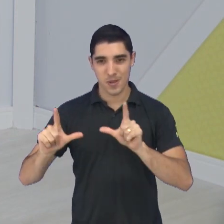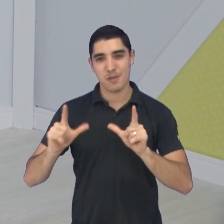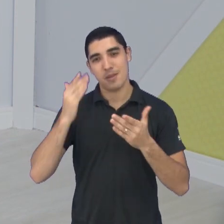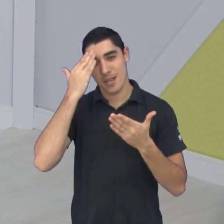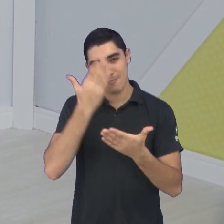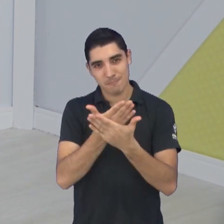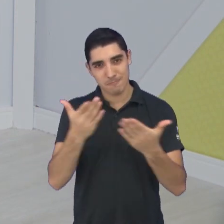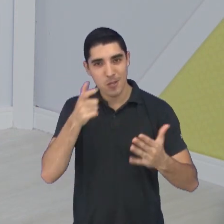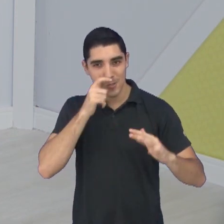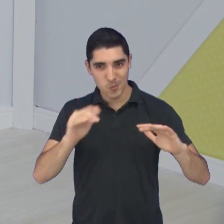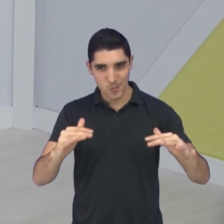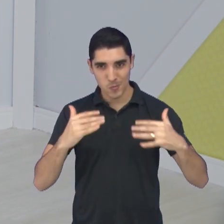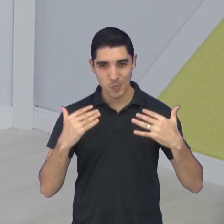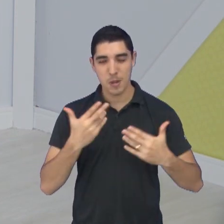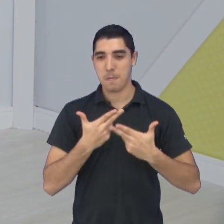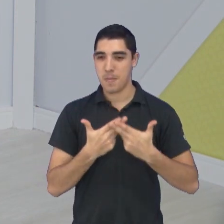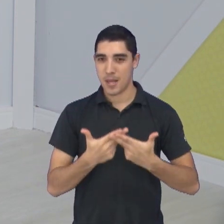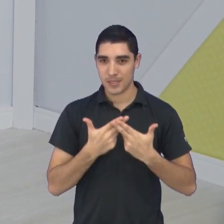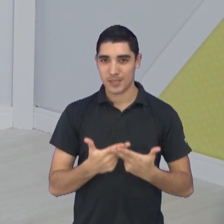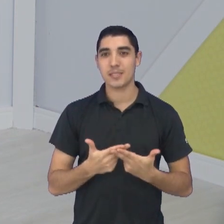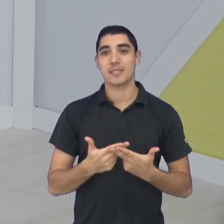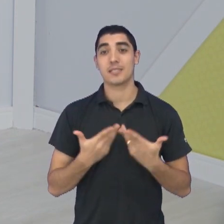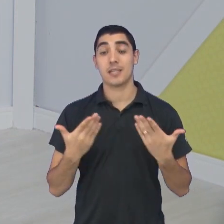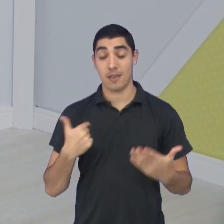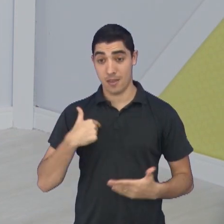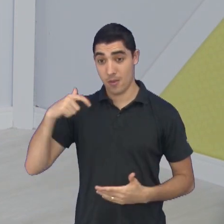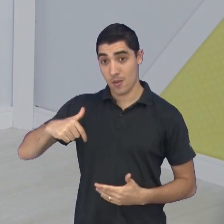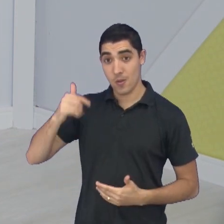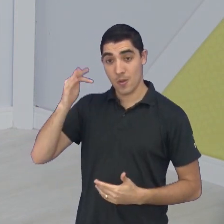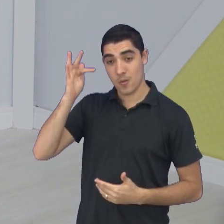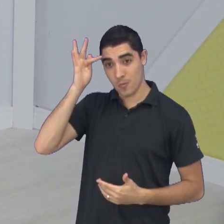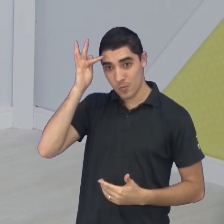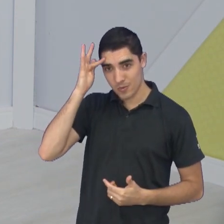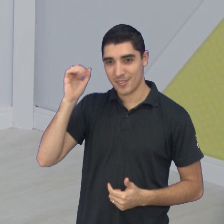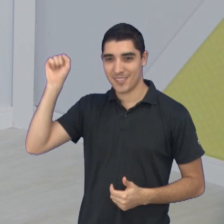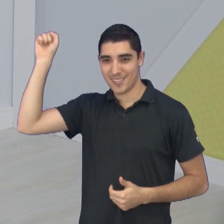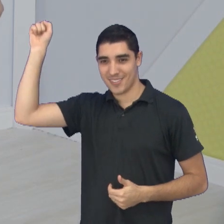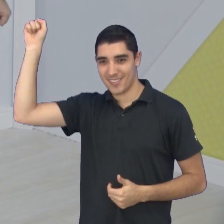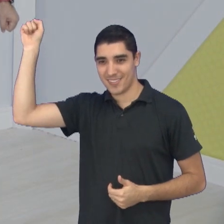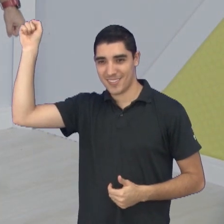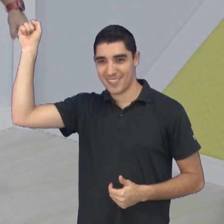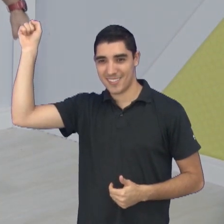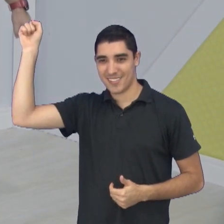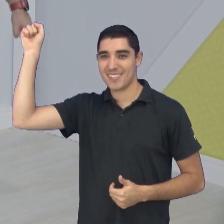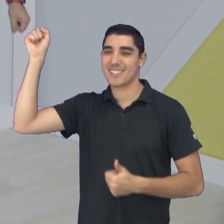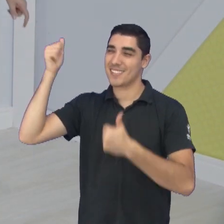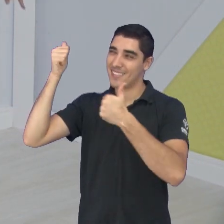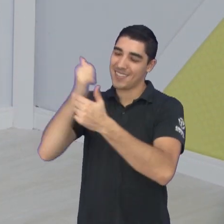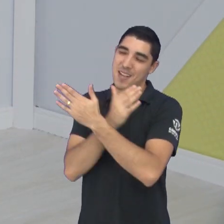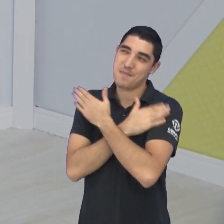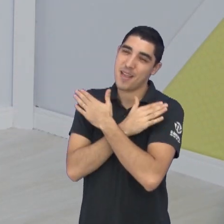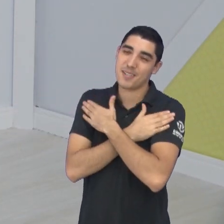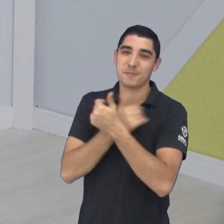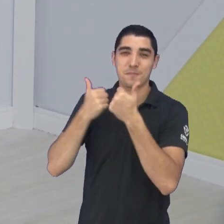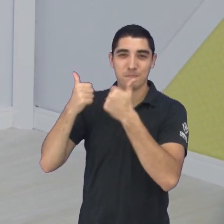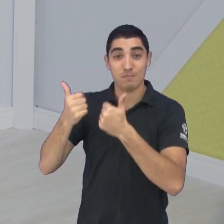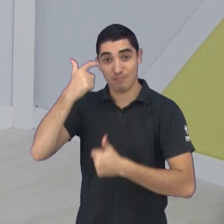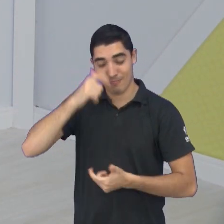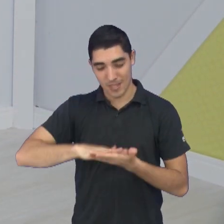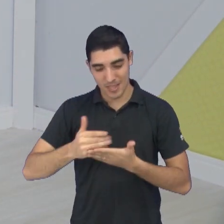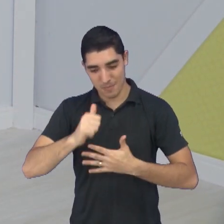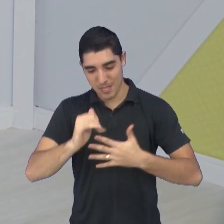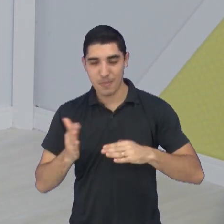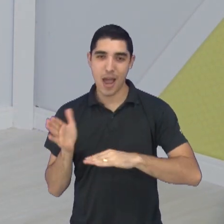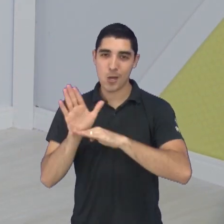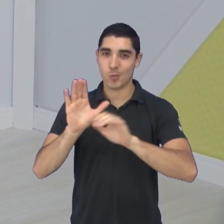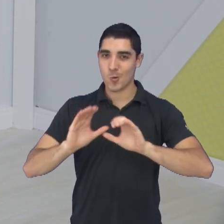hoje, agradecendo a sua audiência, a sua paciência, eu, Brunão e Luizão. Luizão, aquele abraço, Aê, Luizão, valeu. Luizão sempre levando a informação pra